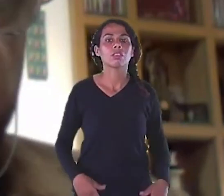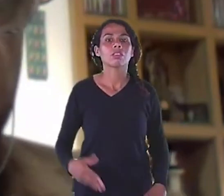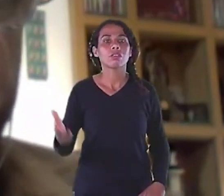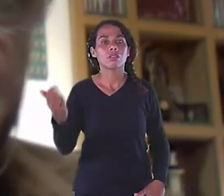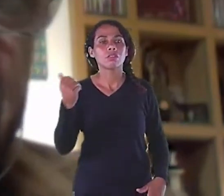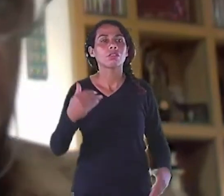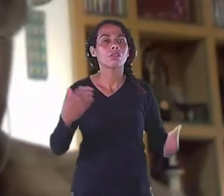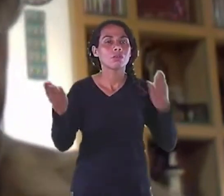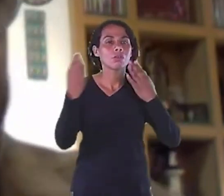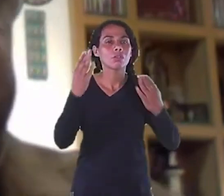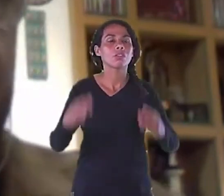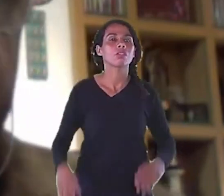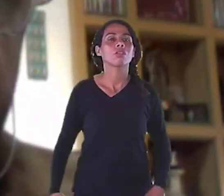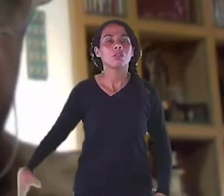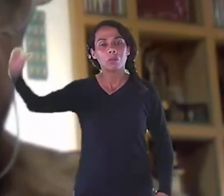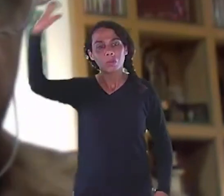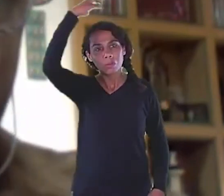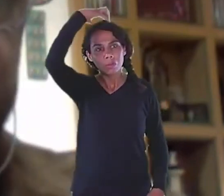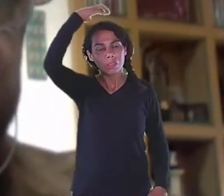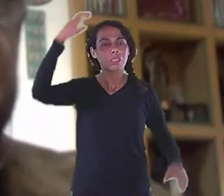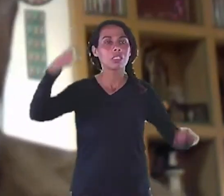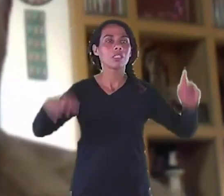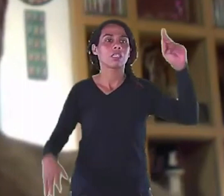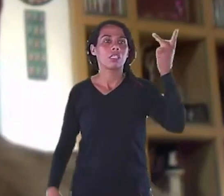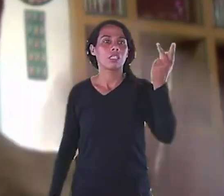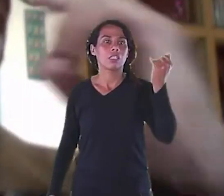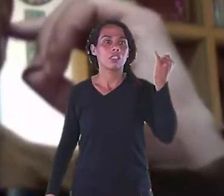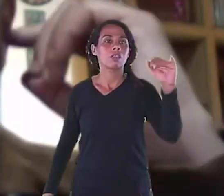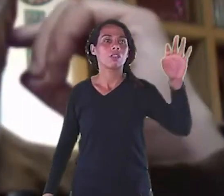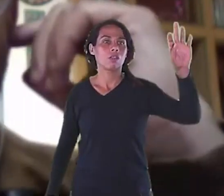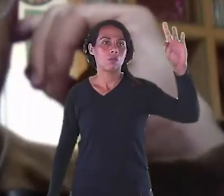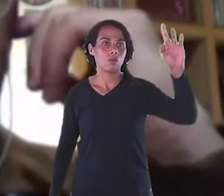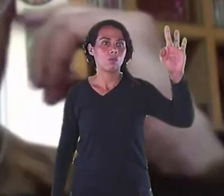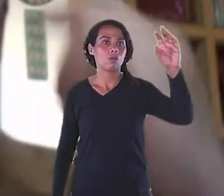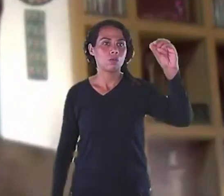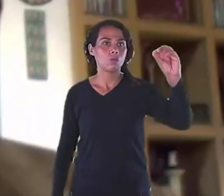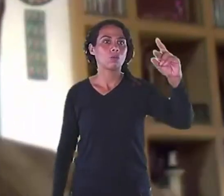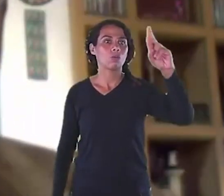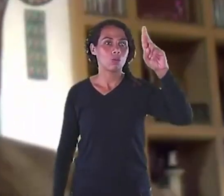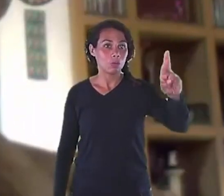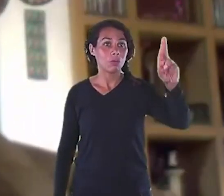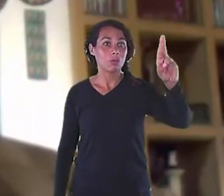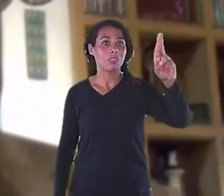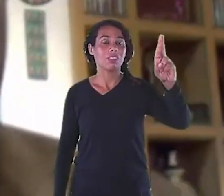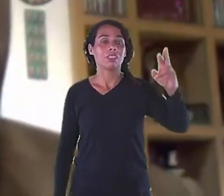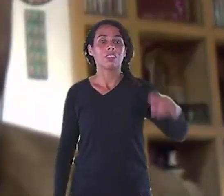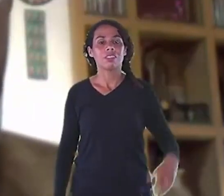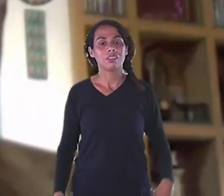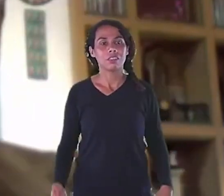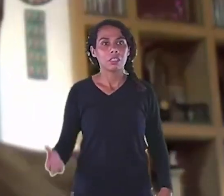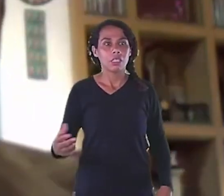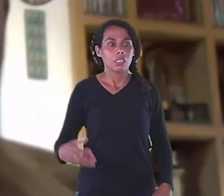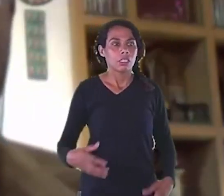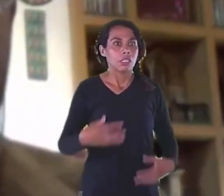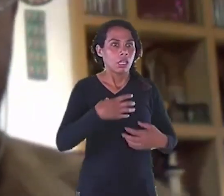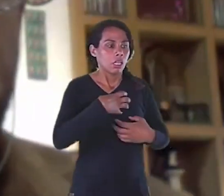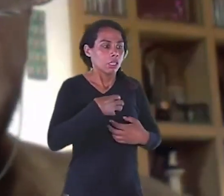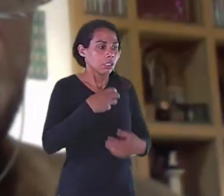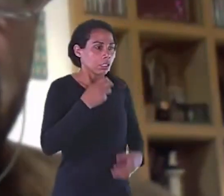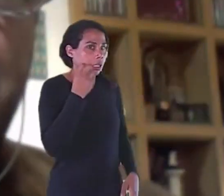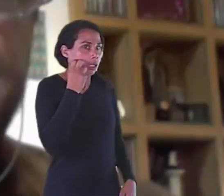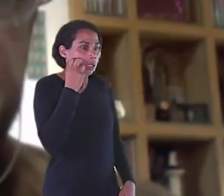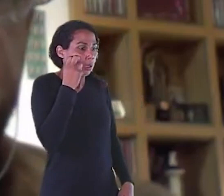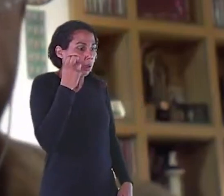Mas logicamente Antes de iniciar Eu agradeci o convite E falei que o colega Tinha se equivocado Que eu